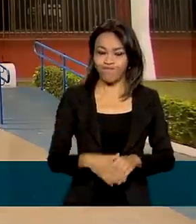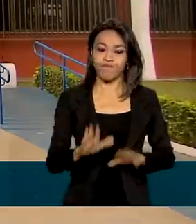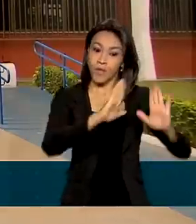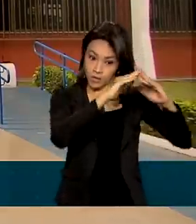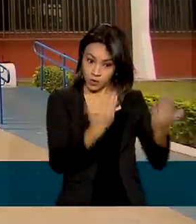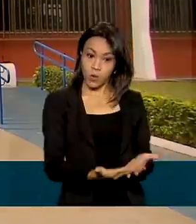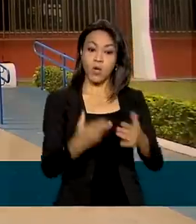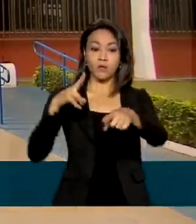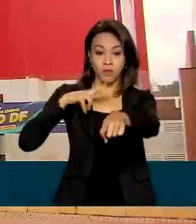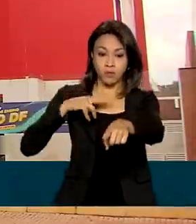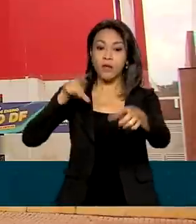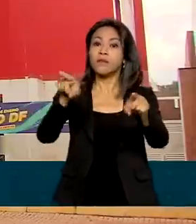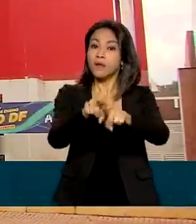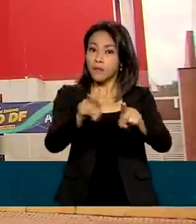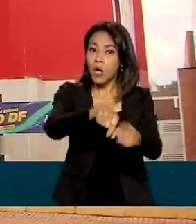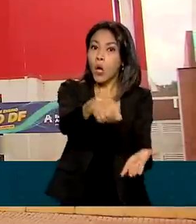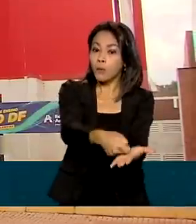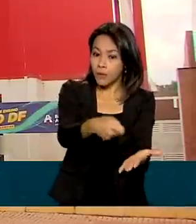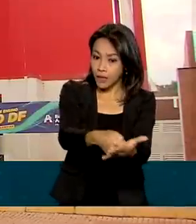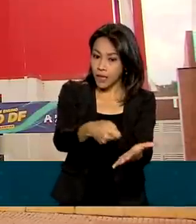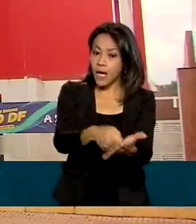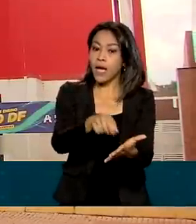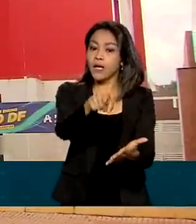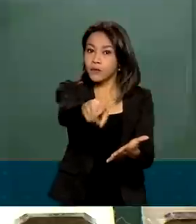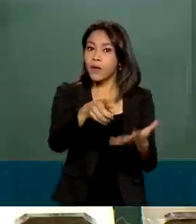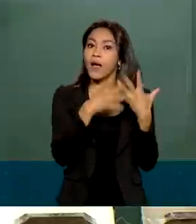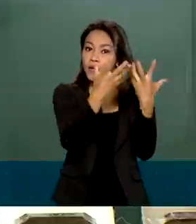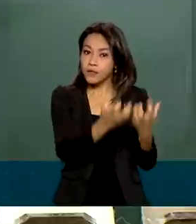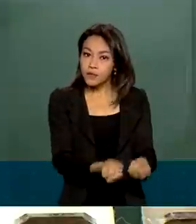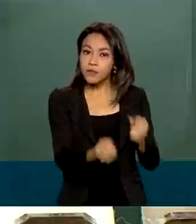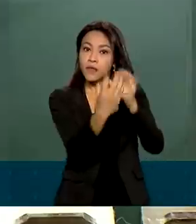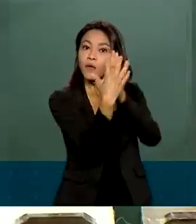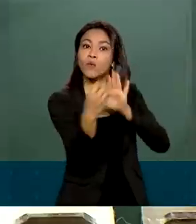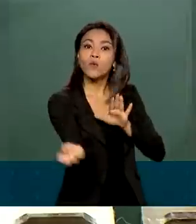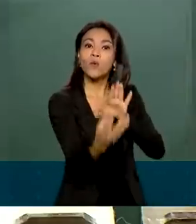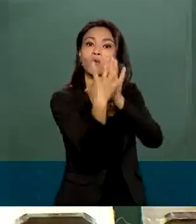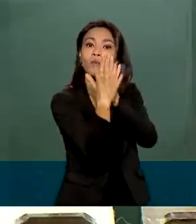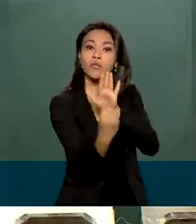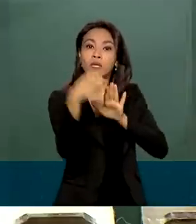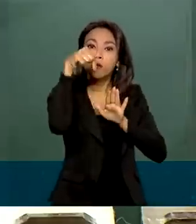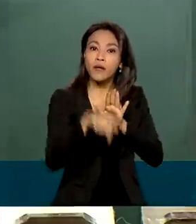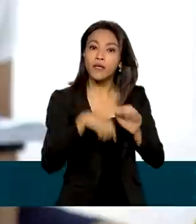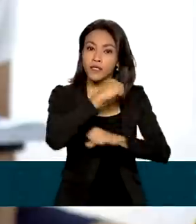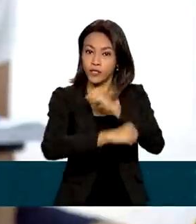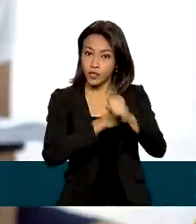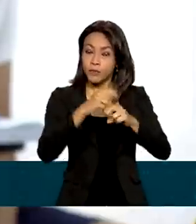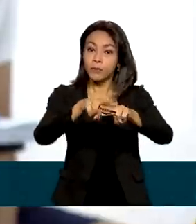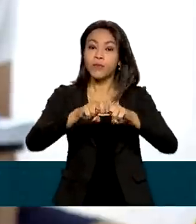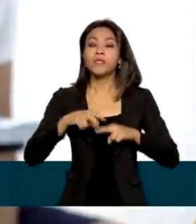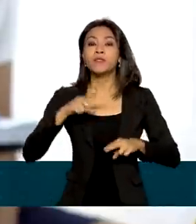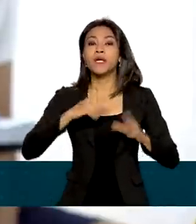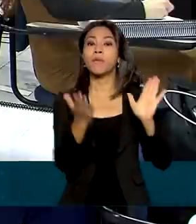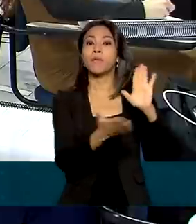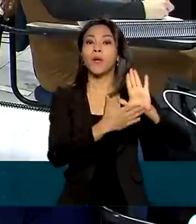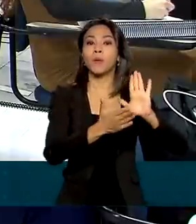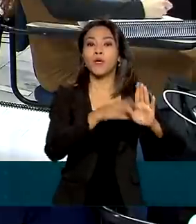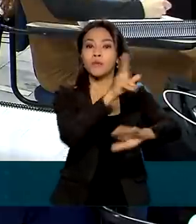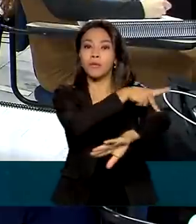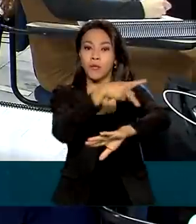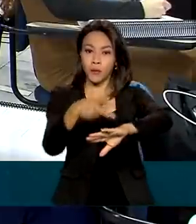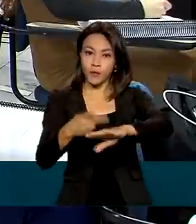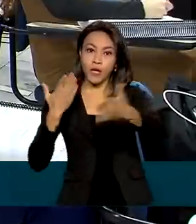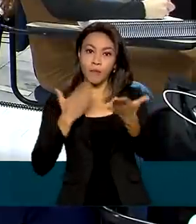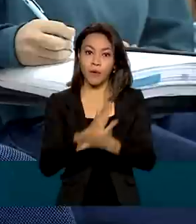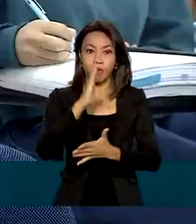obrigadas a implantar o novo ensino médio a partir deste ano. Para isso, devem ter a proposta pedagógica aprovada junto ao Conselho de